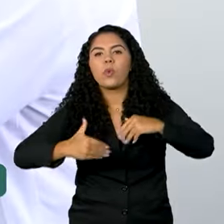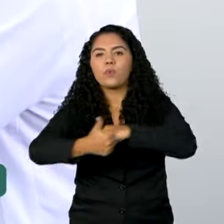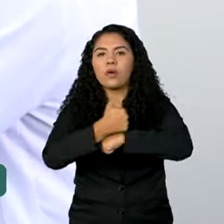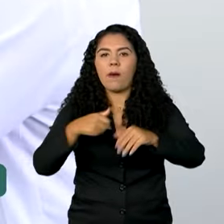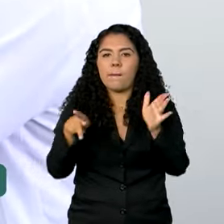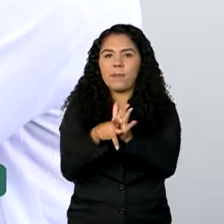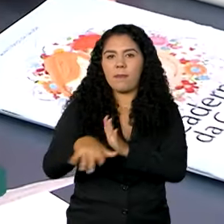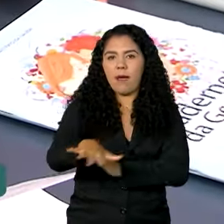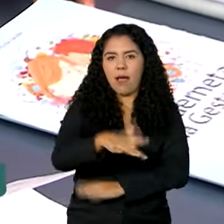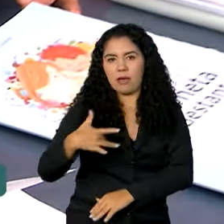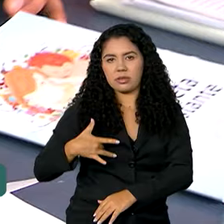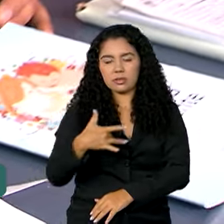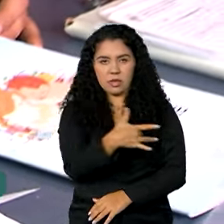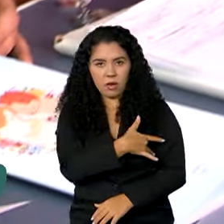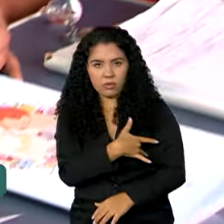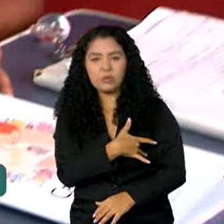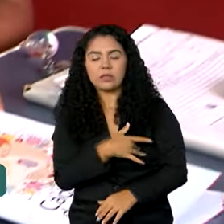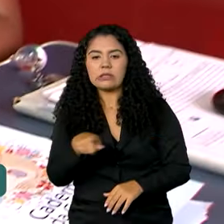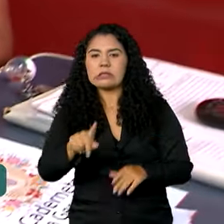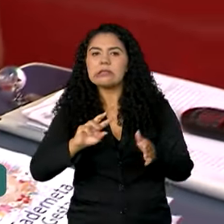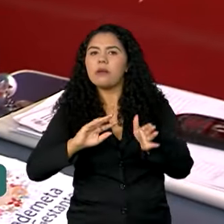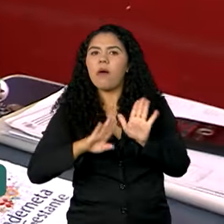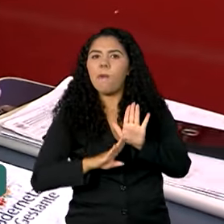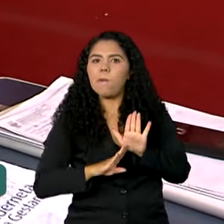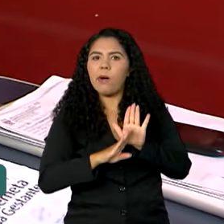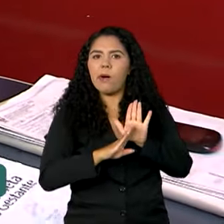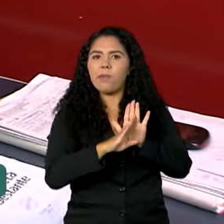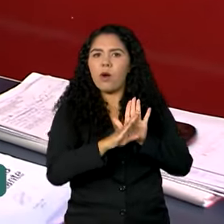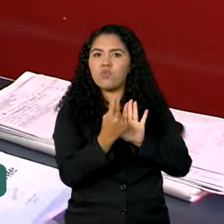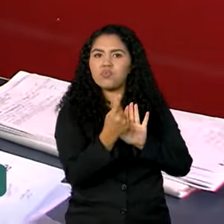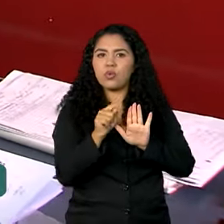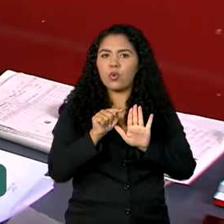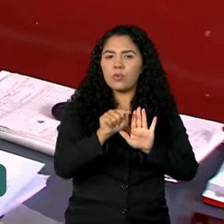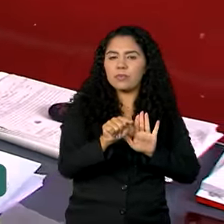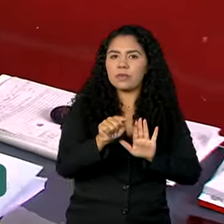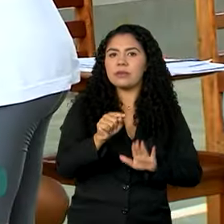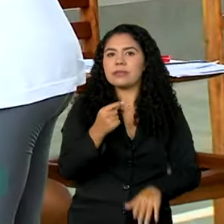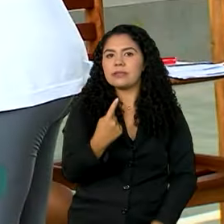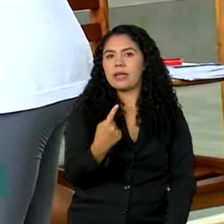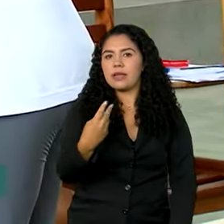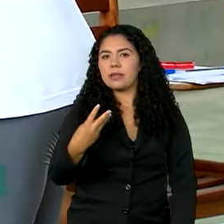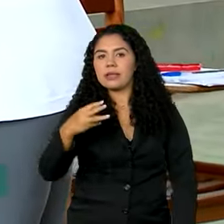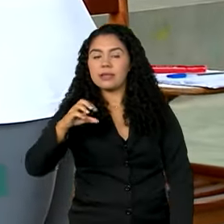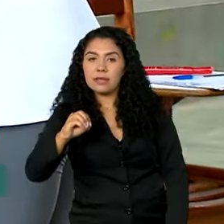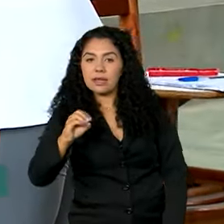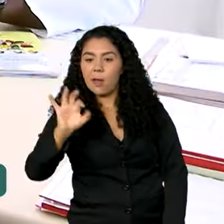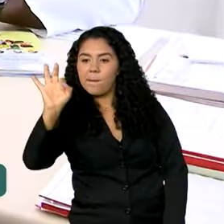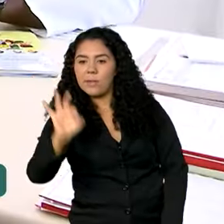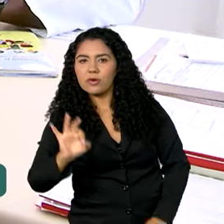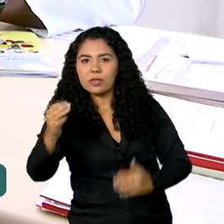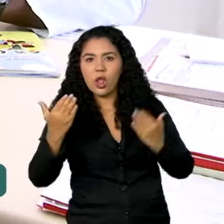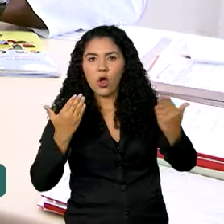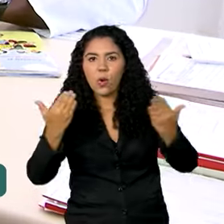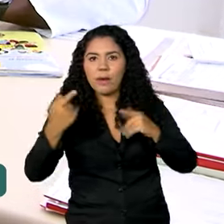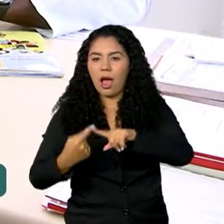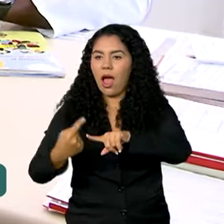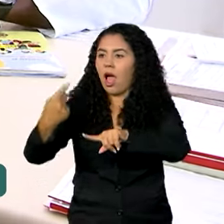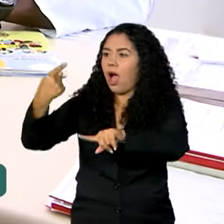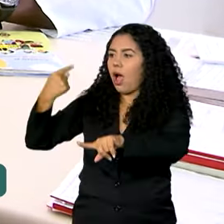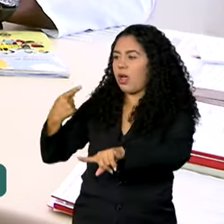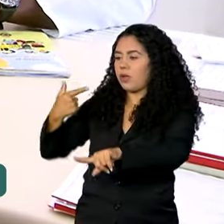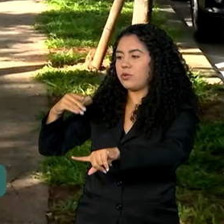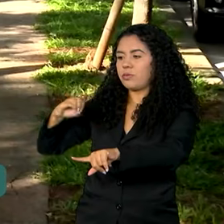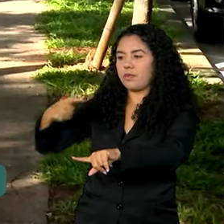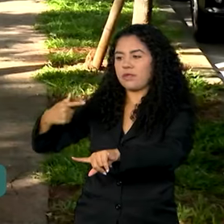O número representa aumento de 1.130% em comparação com o ano de 2021, que ofertou 300